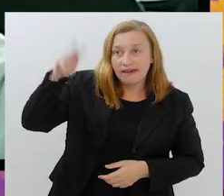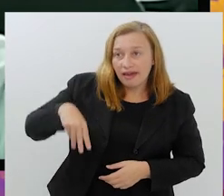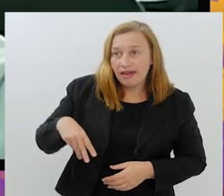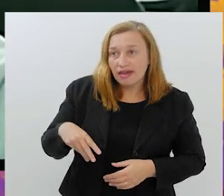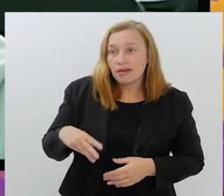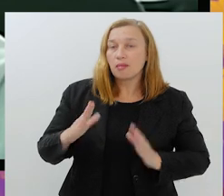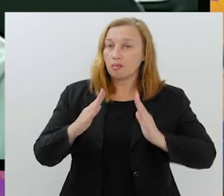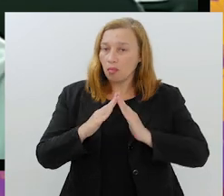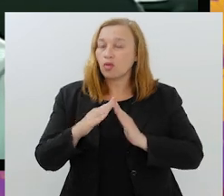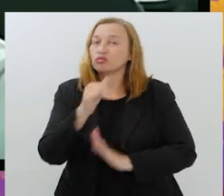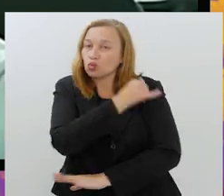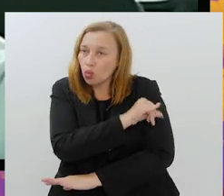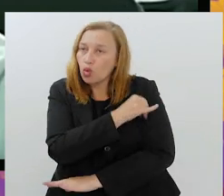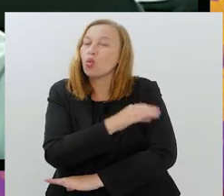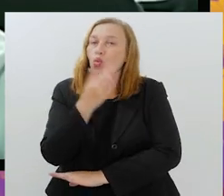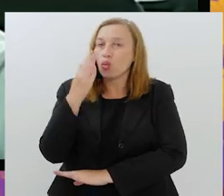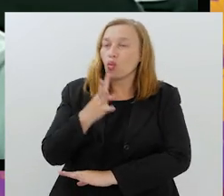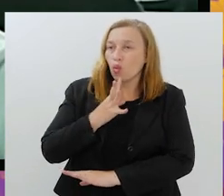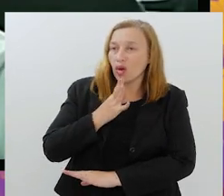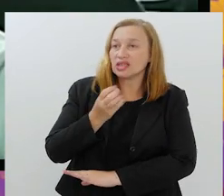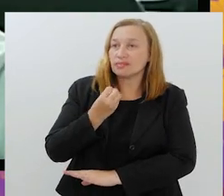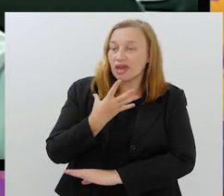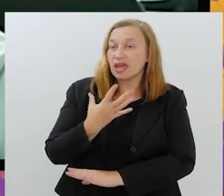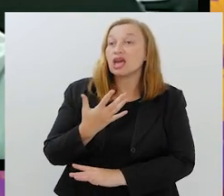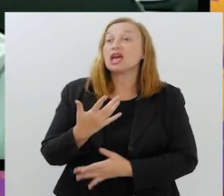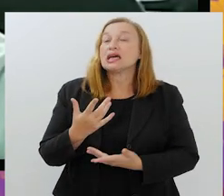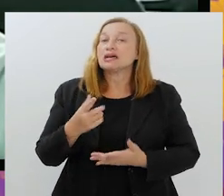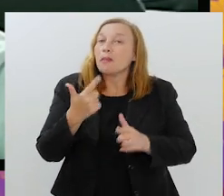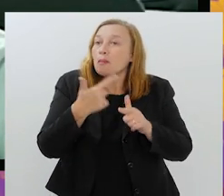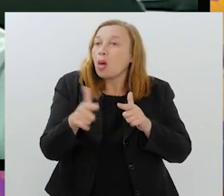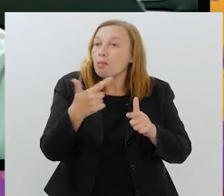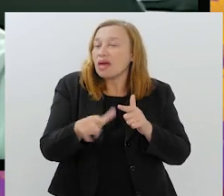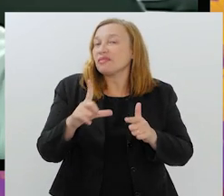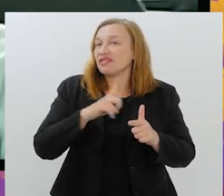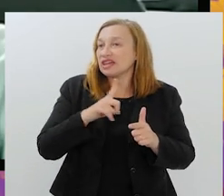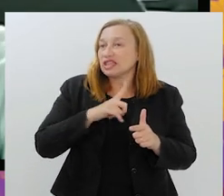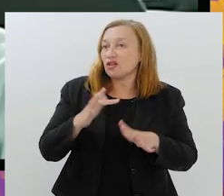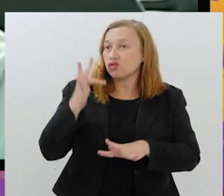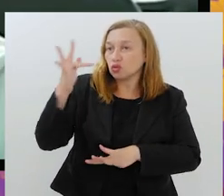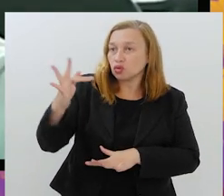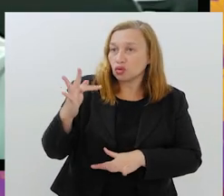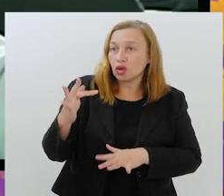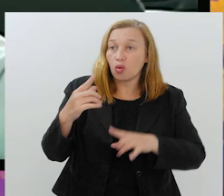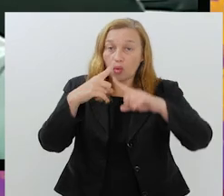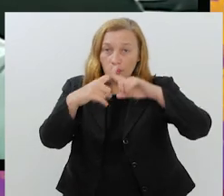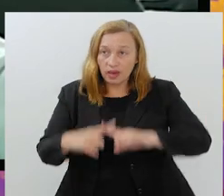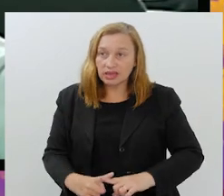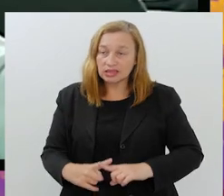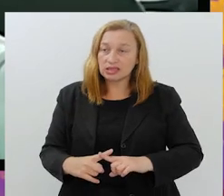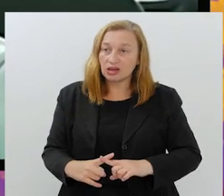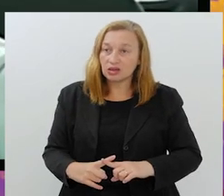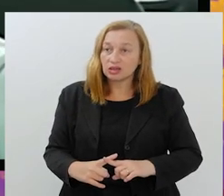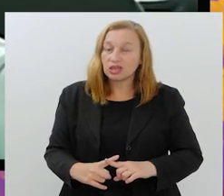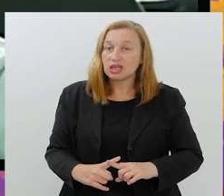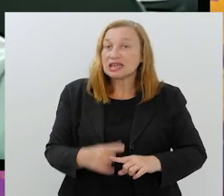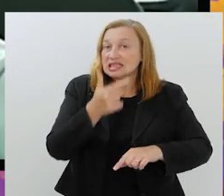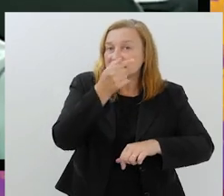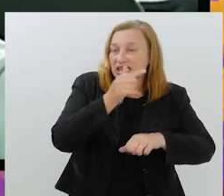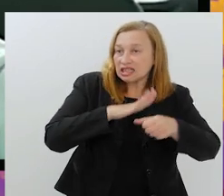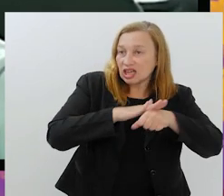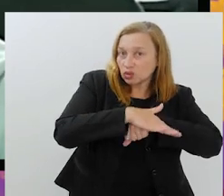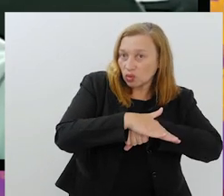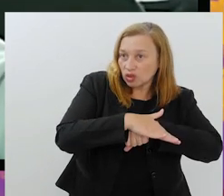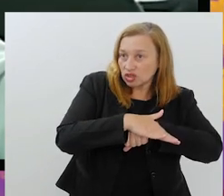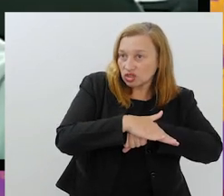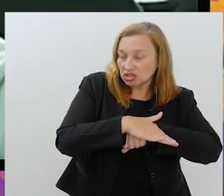aqui do Rio vai saber o que eu vou falar agora. O Flamengo vai ter problemas quando circunstancialmente os jogos forem marcados para sete e da